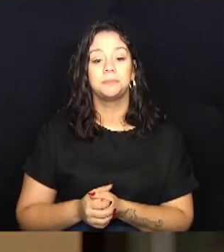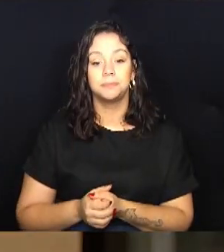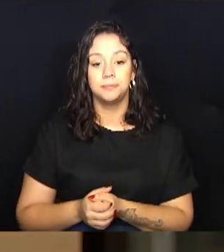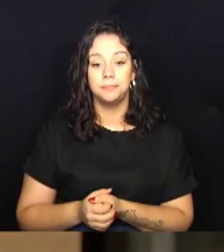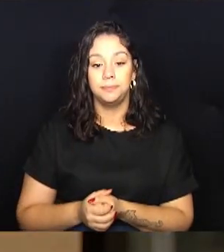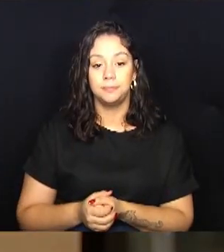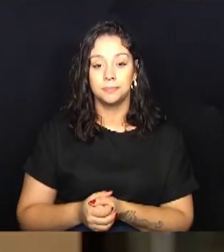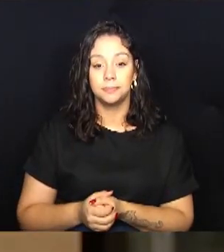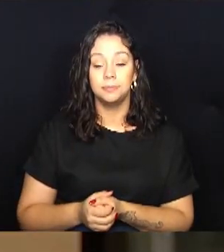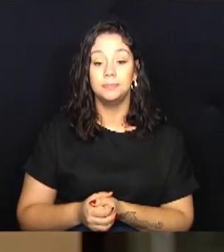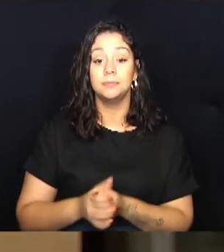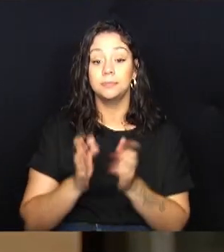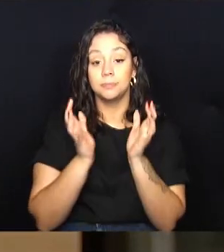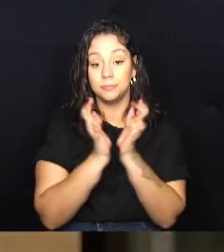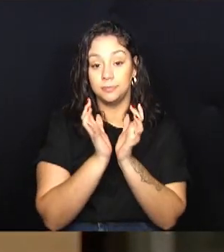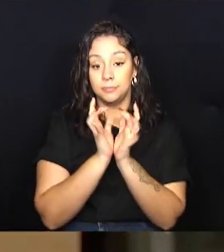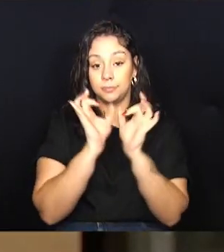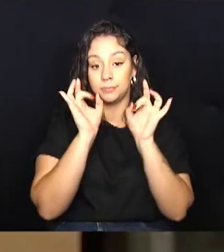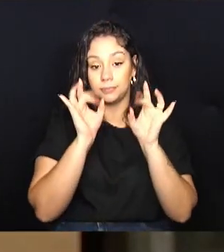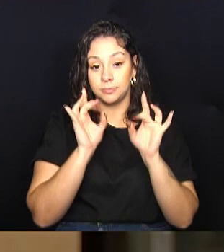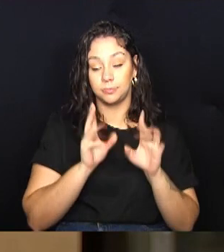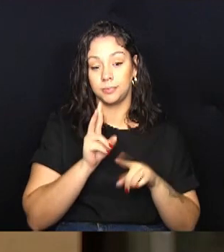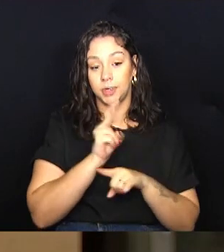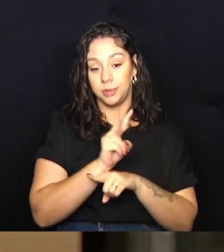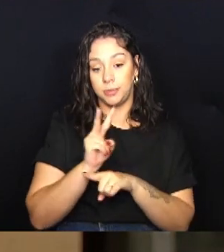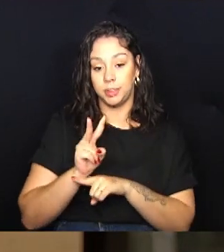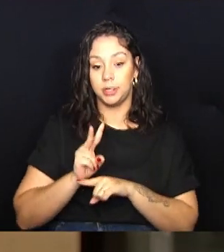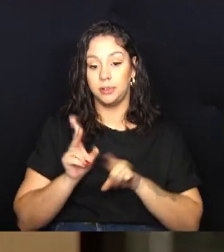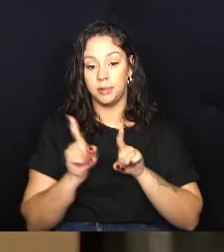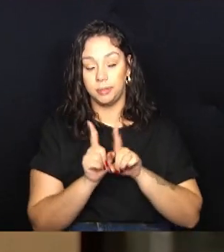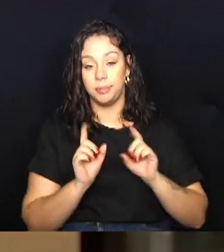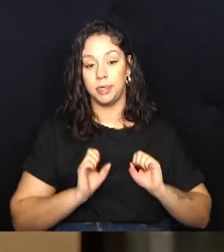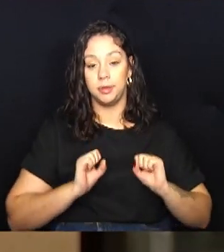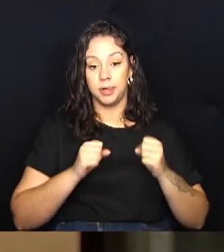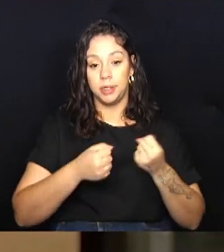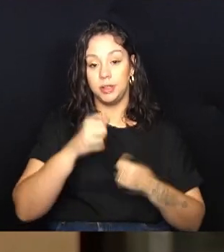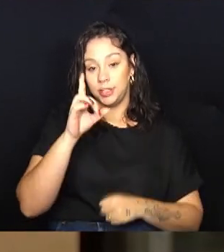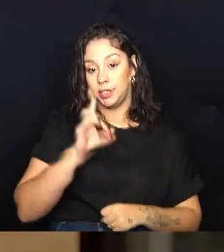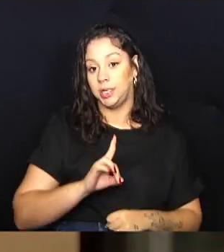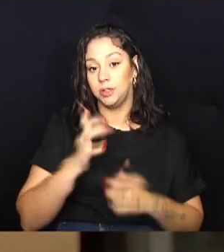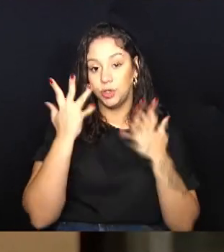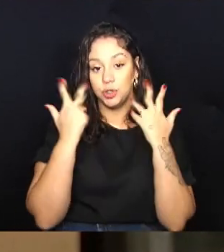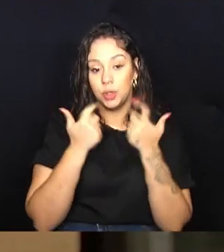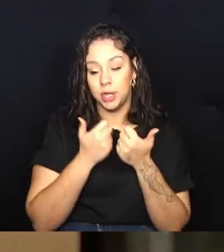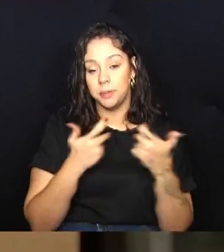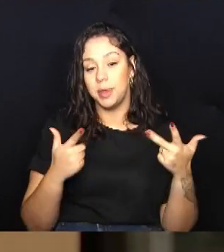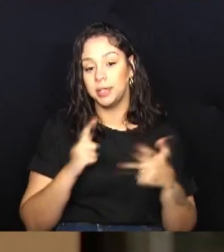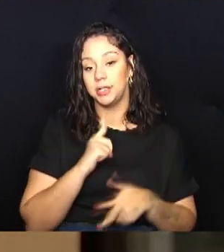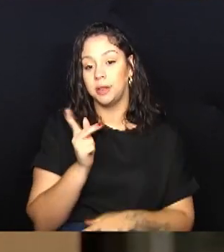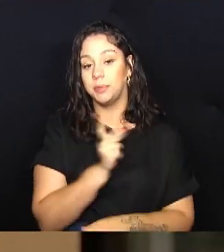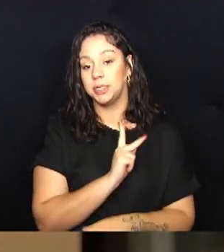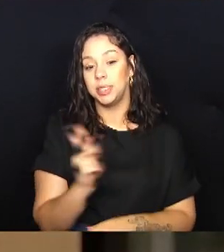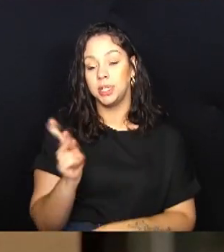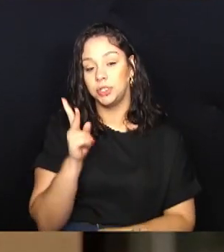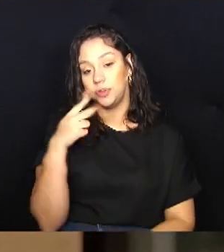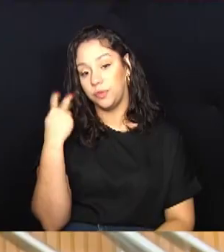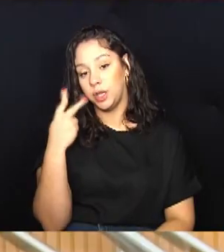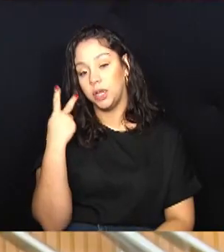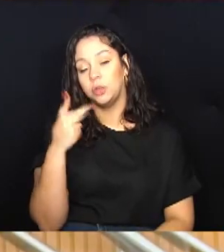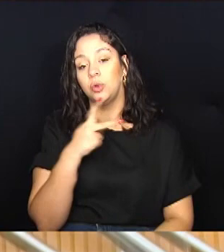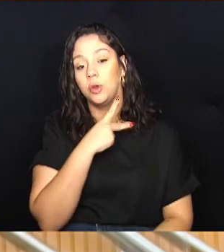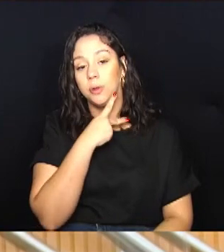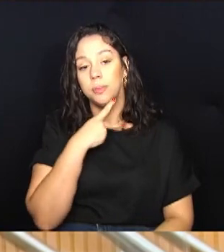A Comissão Especial de Proteção e Defesa dos Direitos dos Animais tem como presidente o vereador Permínio